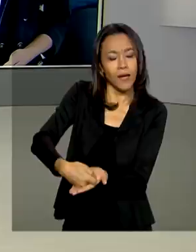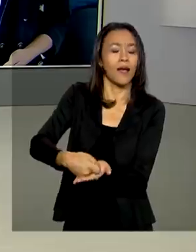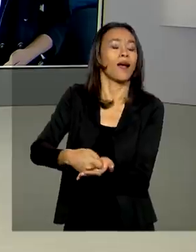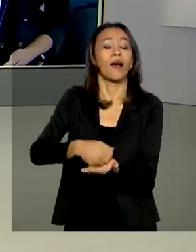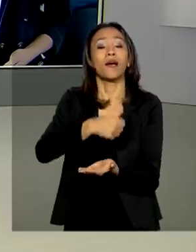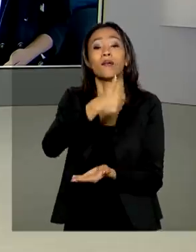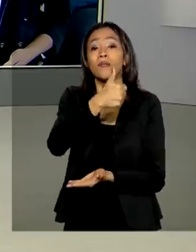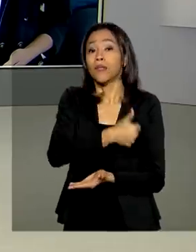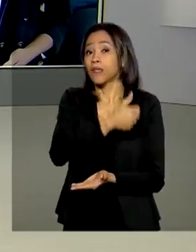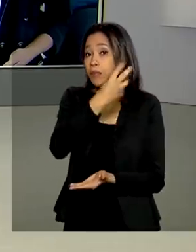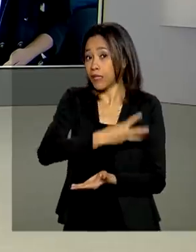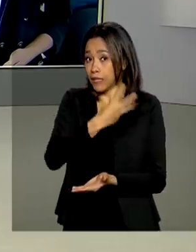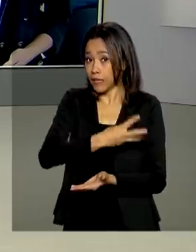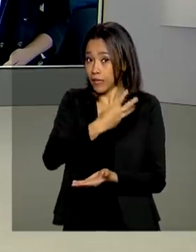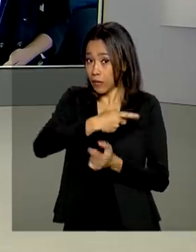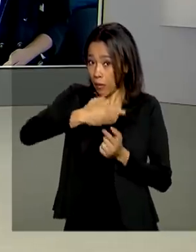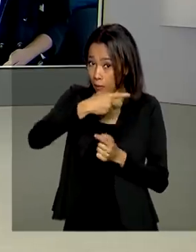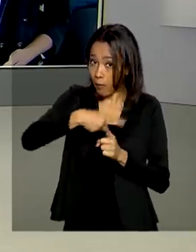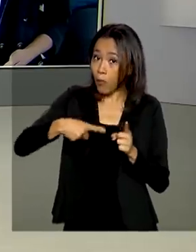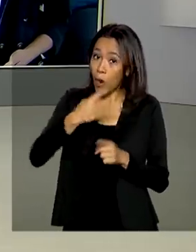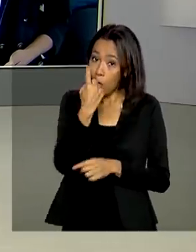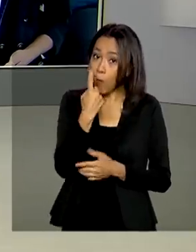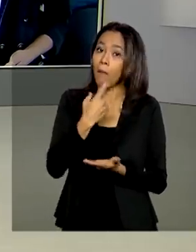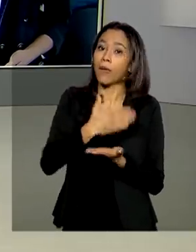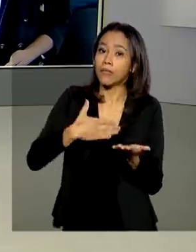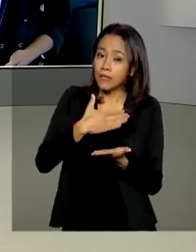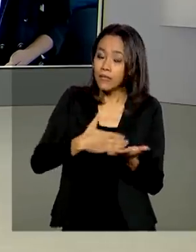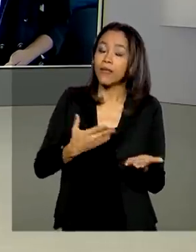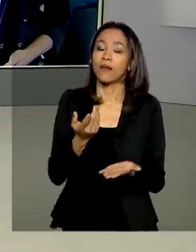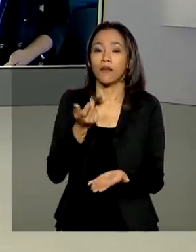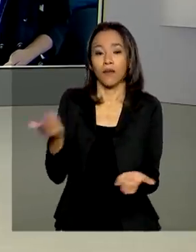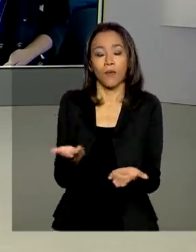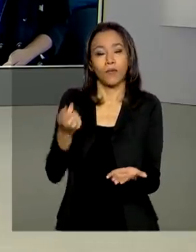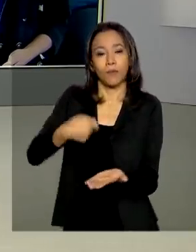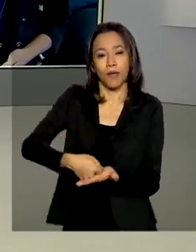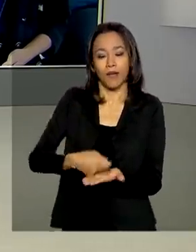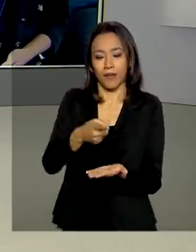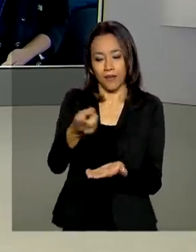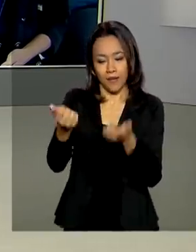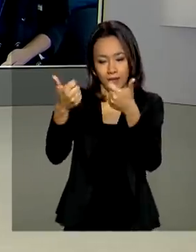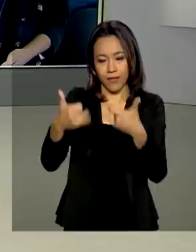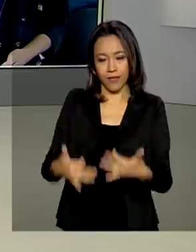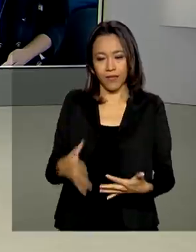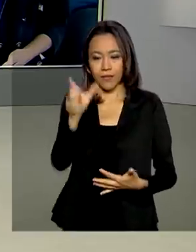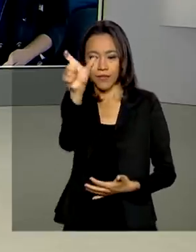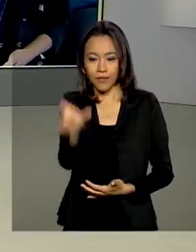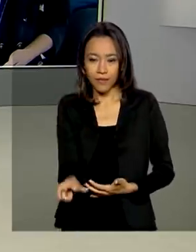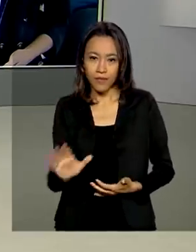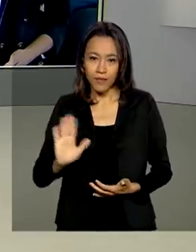para aposentados e pensionistas. Cláudia Boiunga traz os detalhes ao vivo para a gente. Oi, Cláudia. Bom dia.